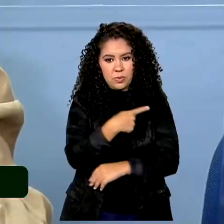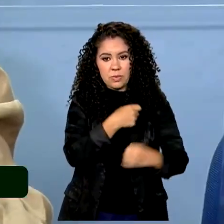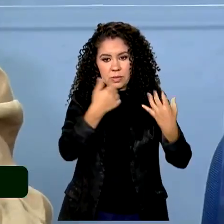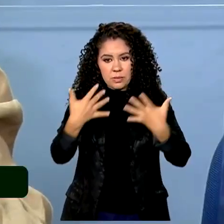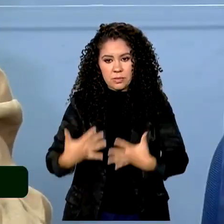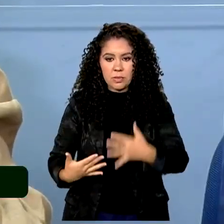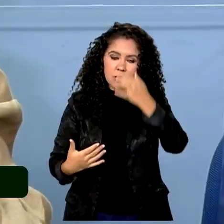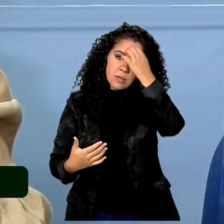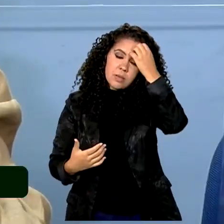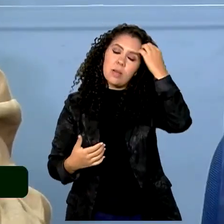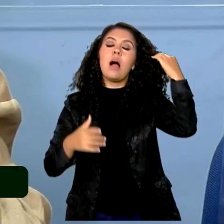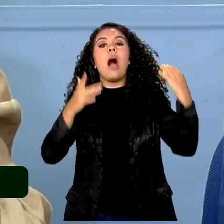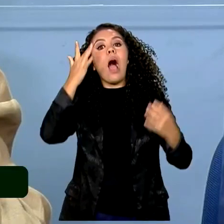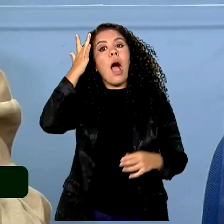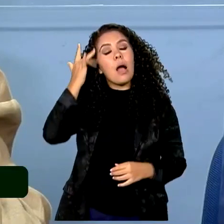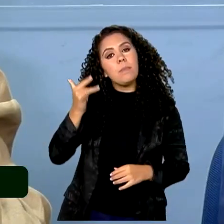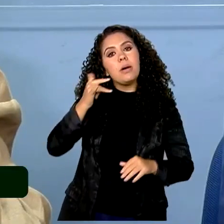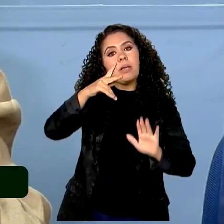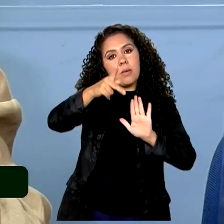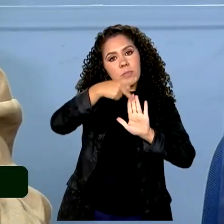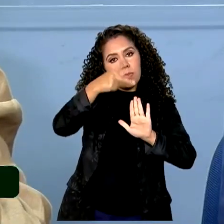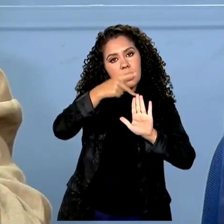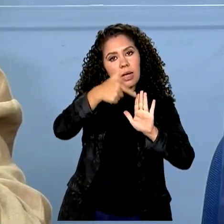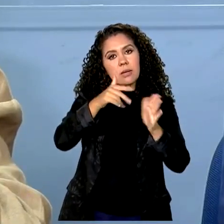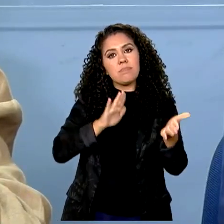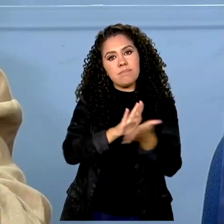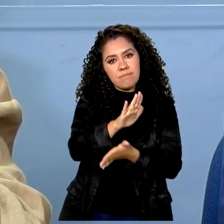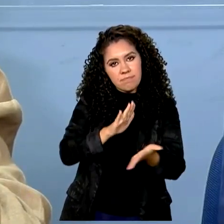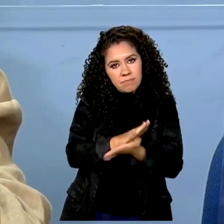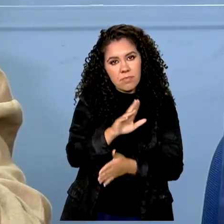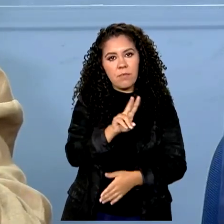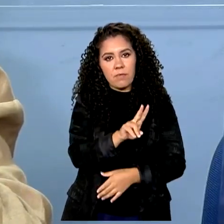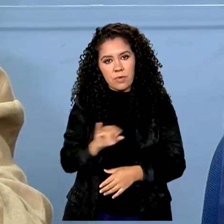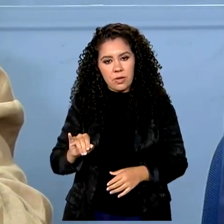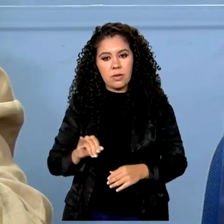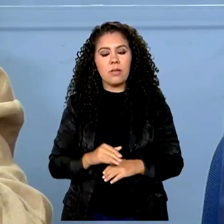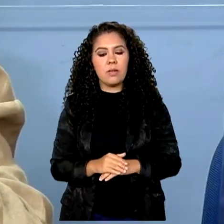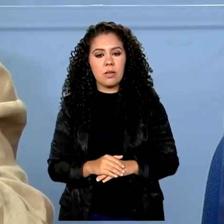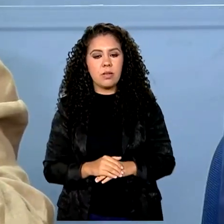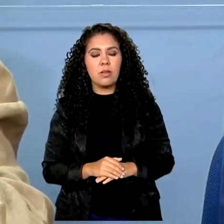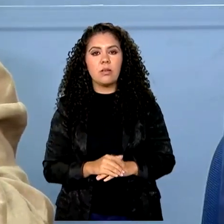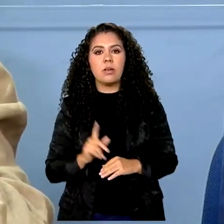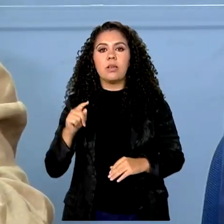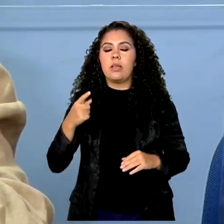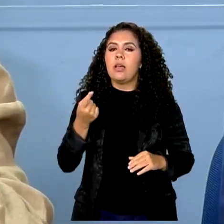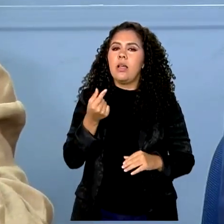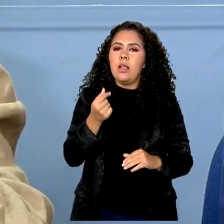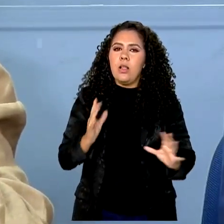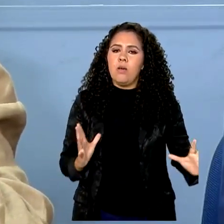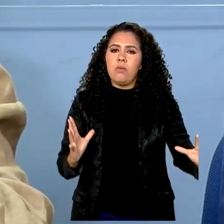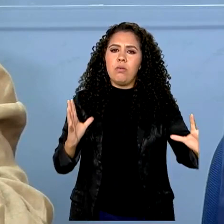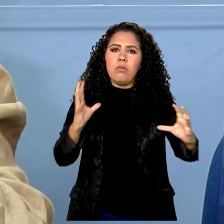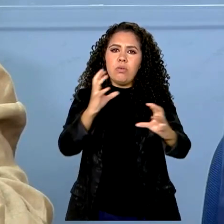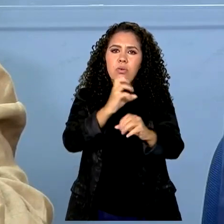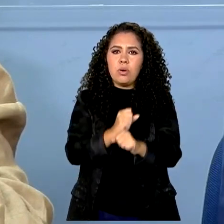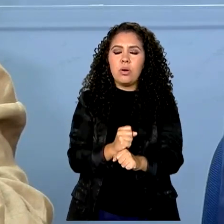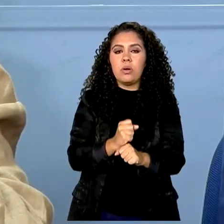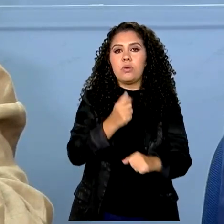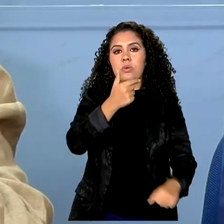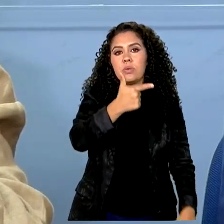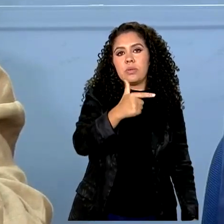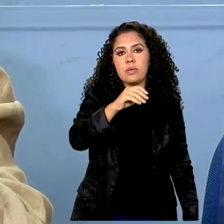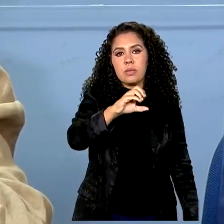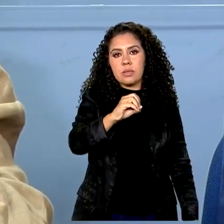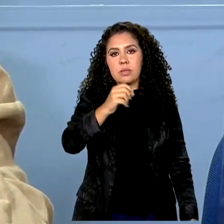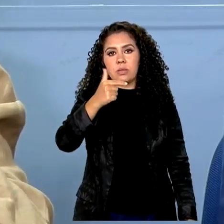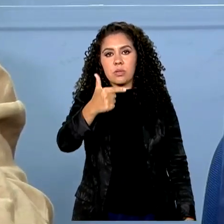Serão publicadas amanhã as portarias. Nós estamos destinando um total de 202 milhões e